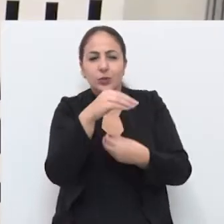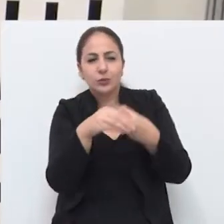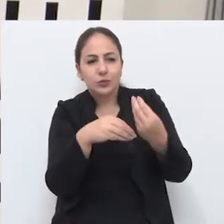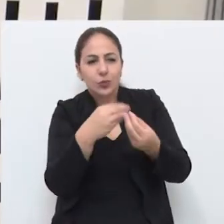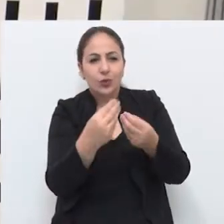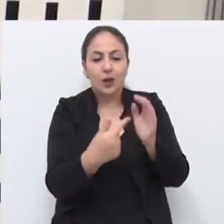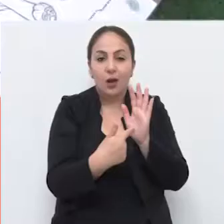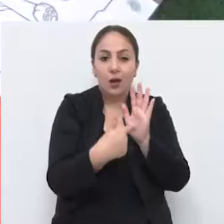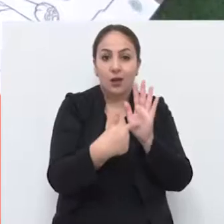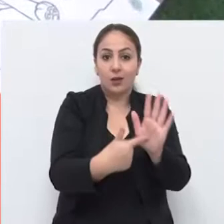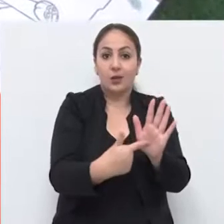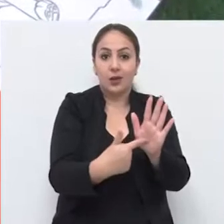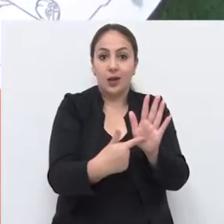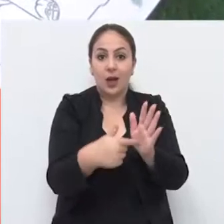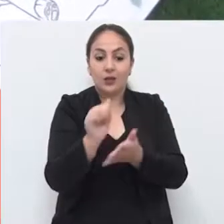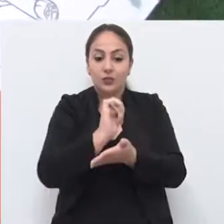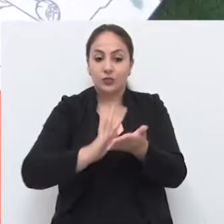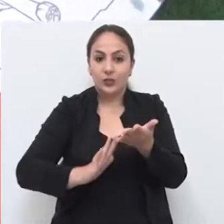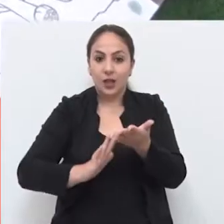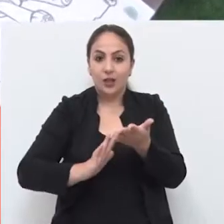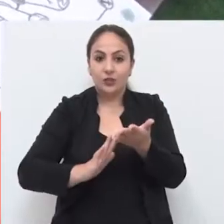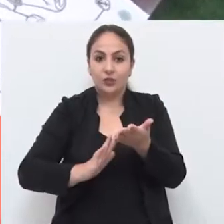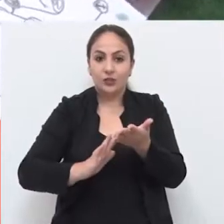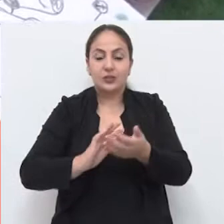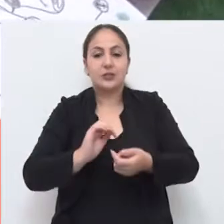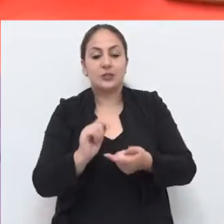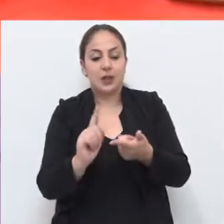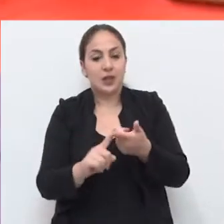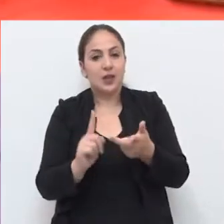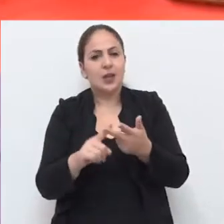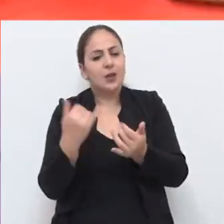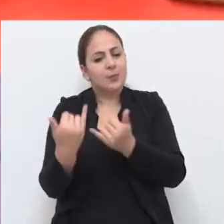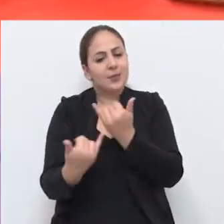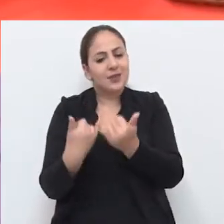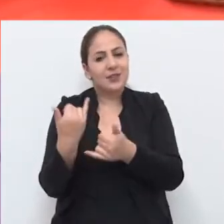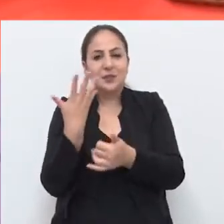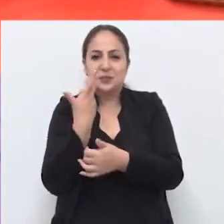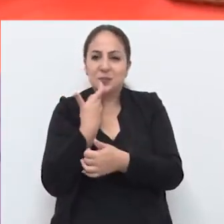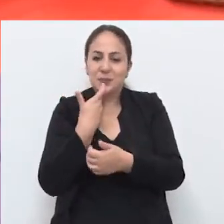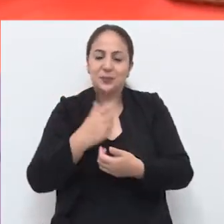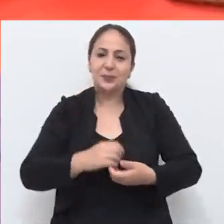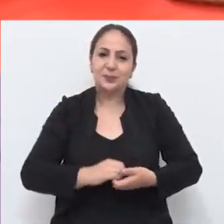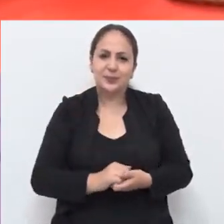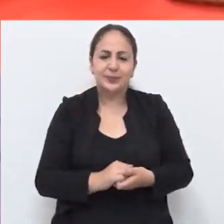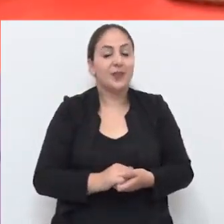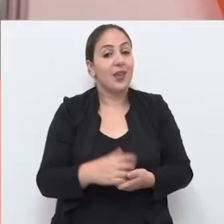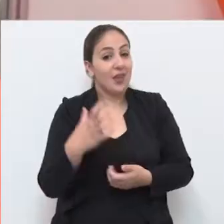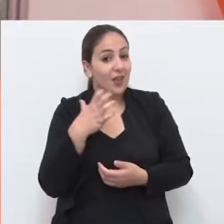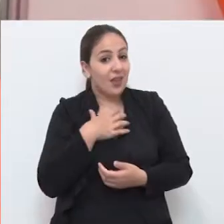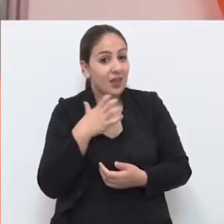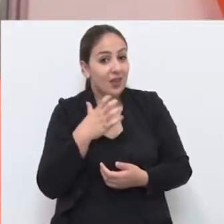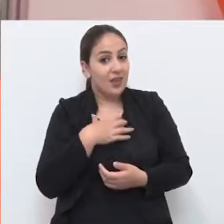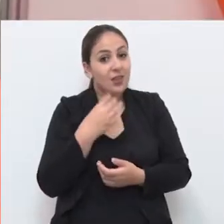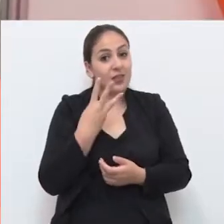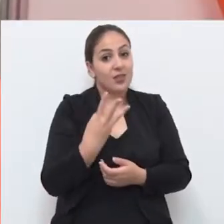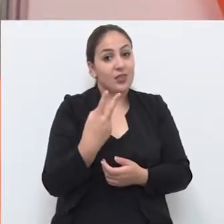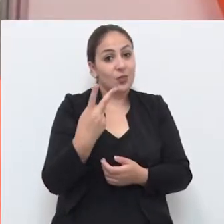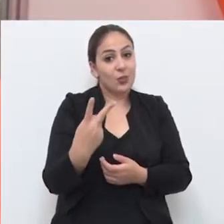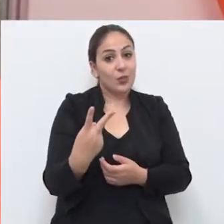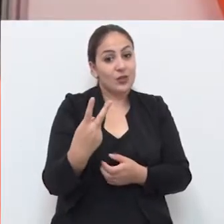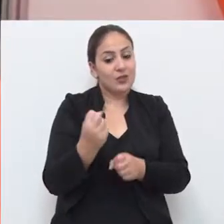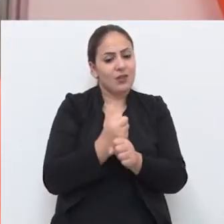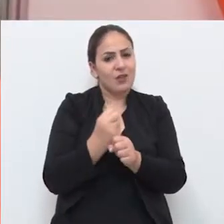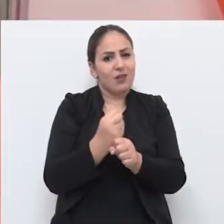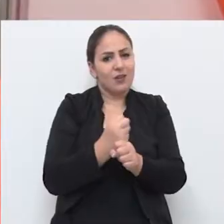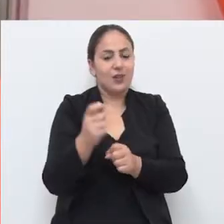exposições, atividades recreativas e brincadeiras para a criançada. É assim que